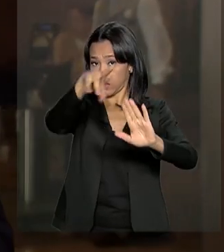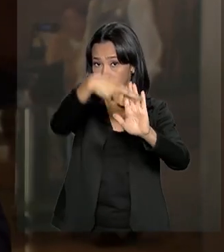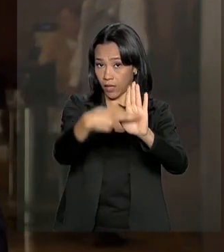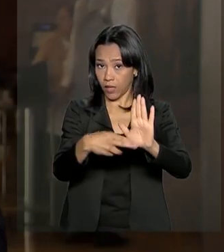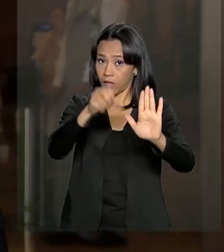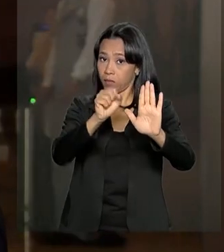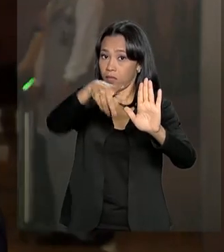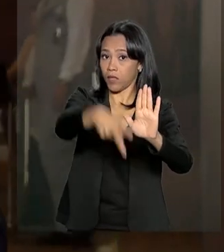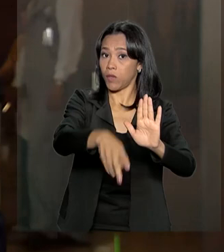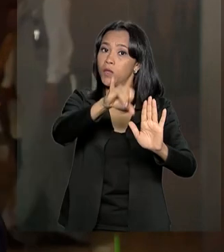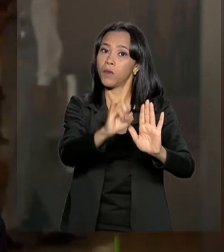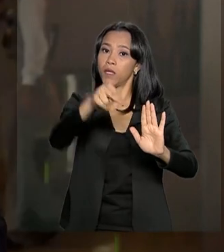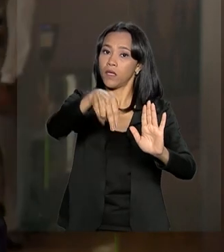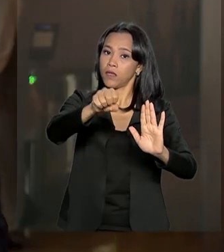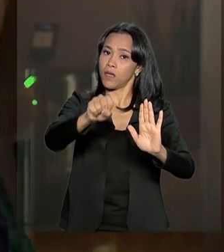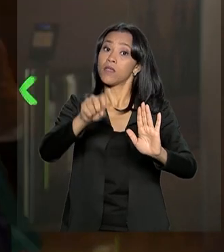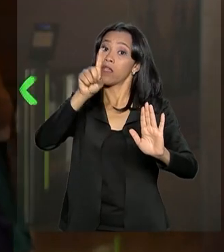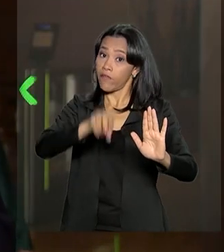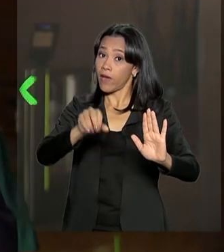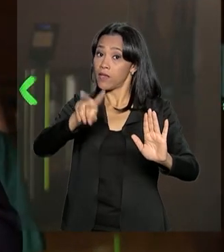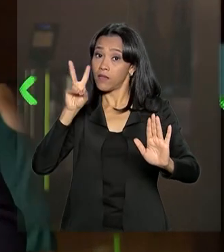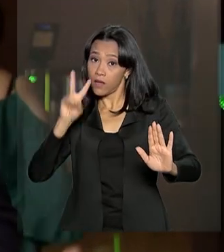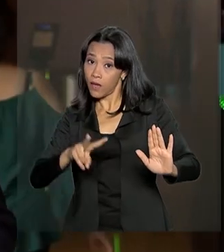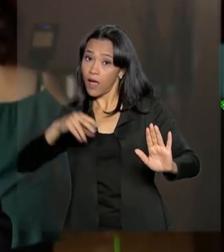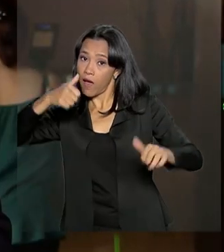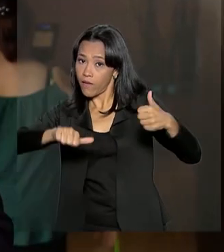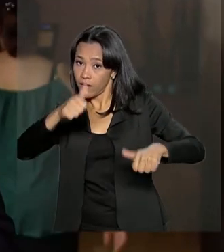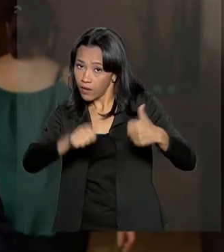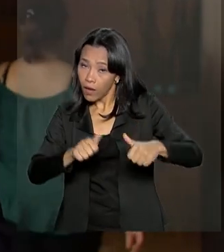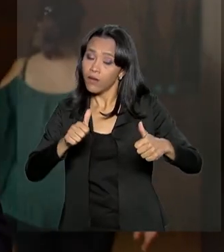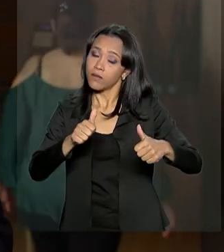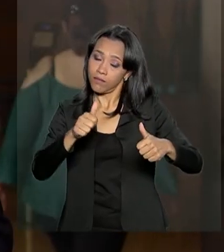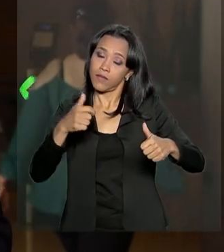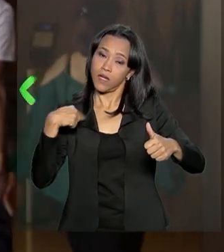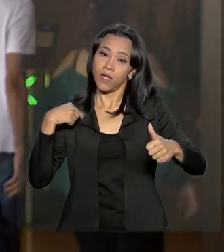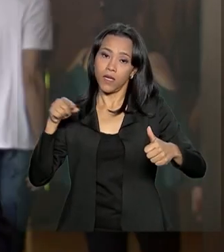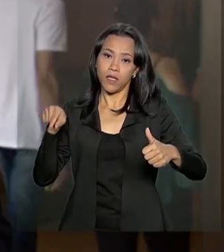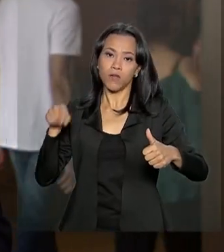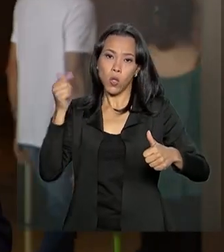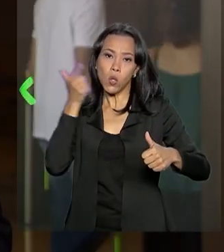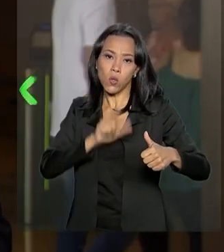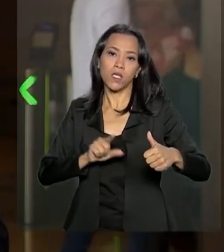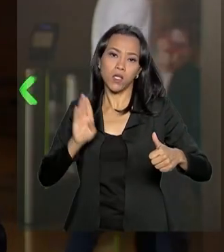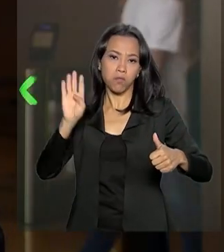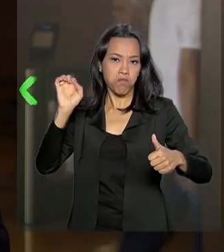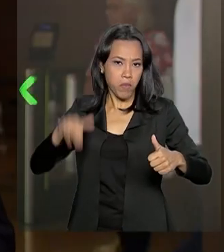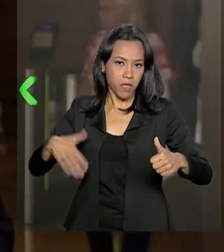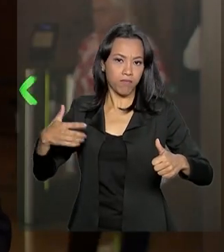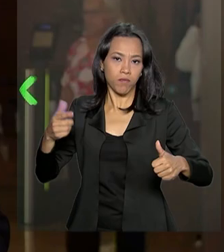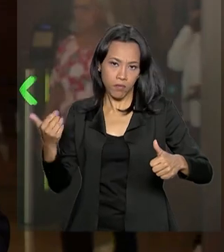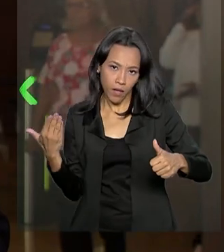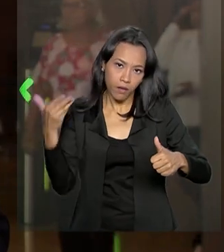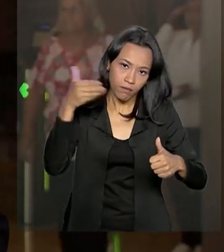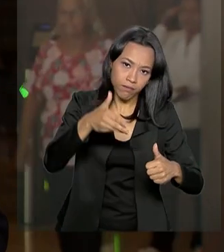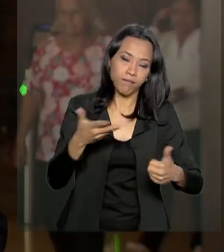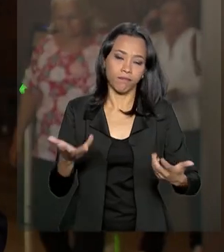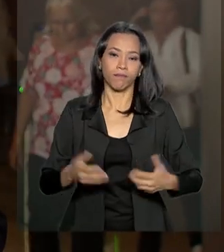será analisada por ele, de acordo com o Rego Barros, assim que tiver condições clínicas para isso.